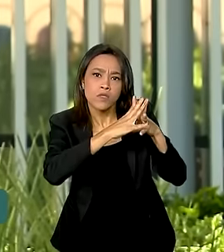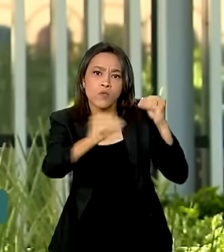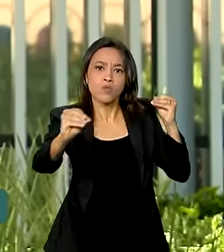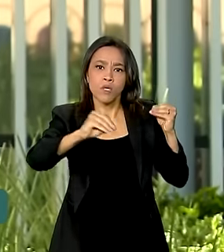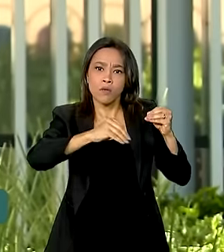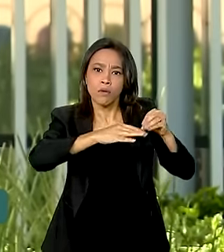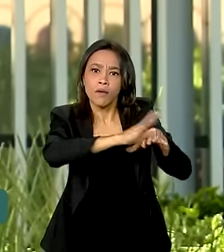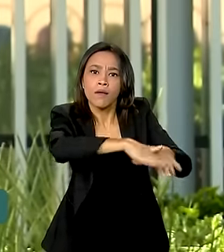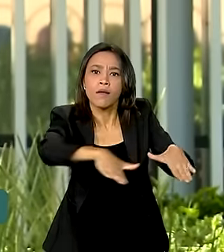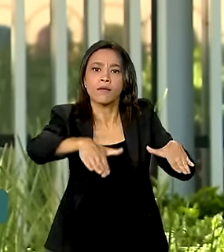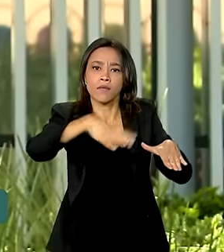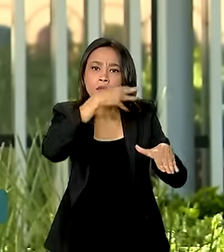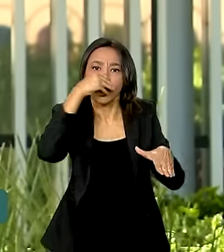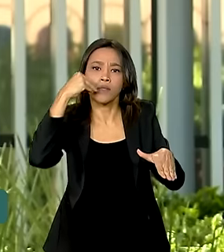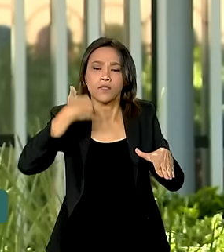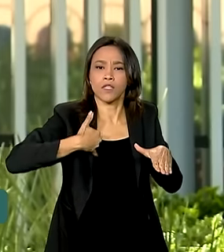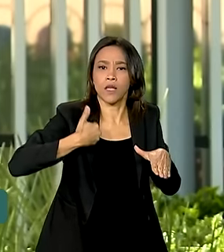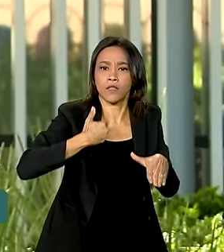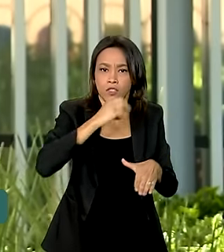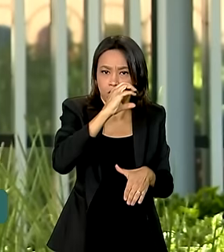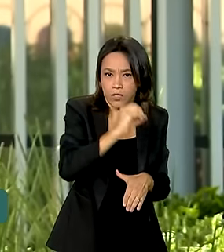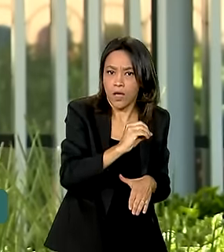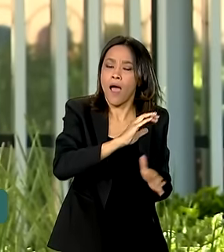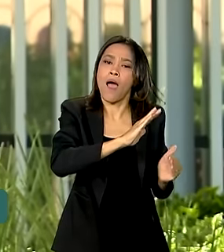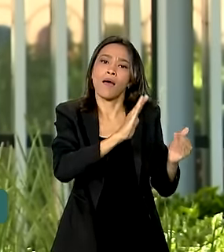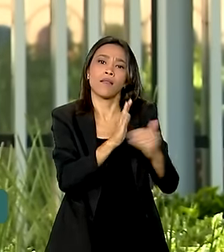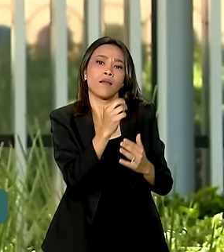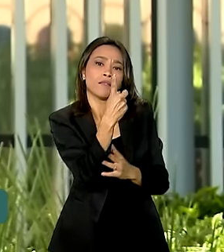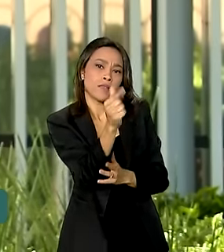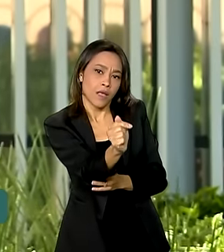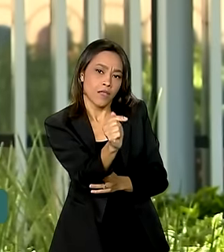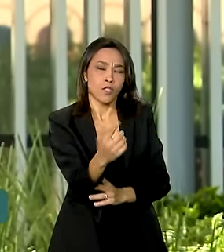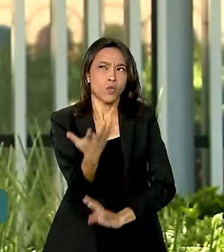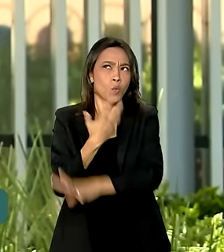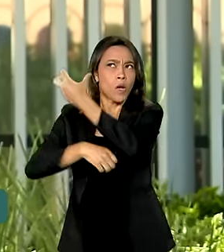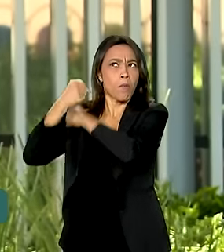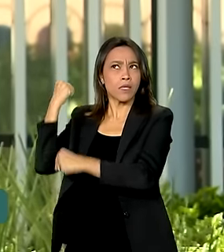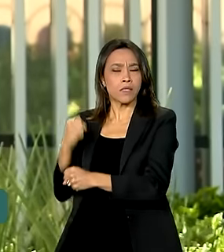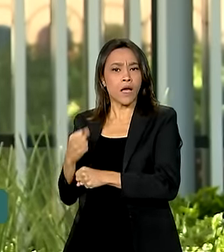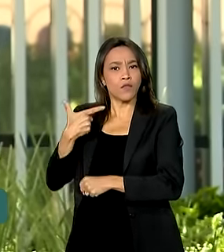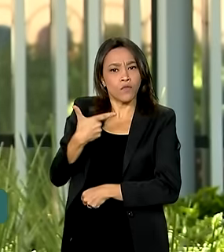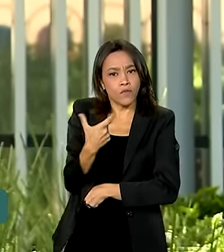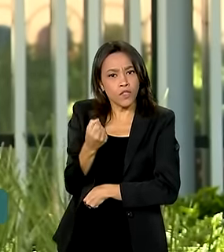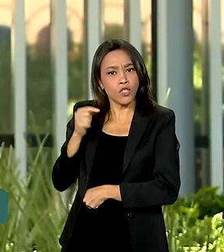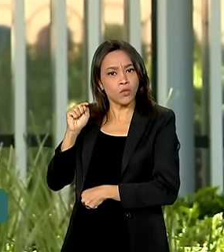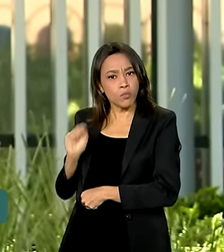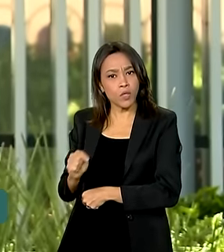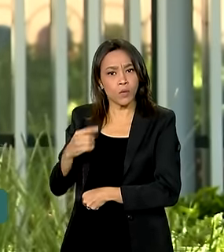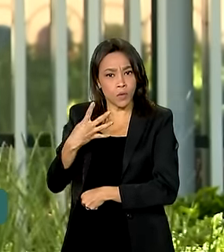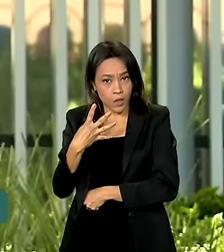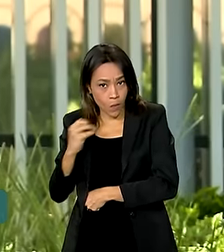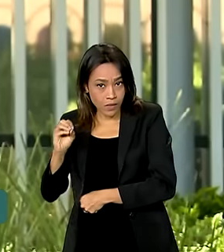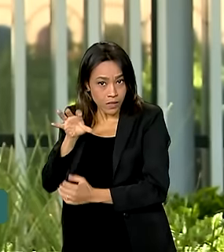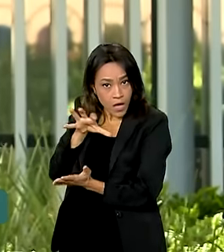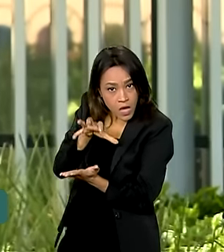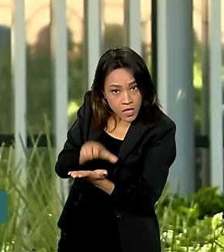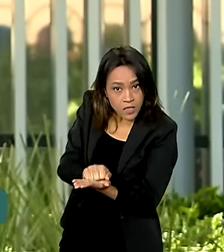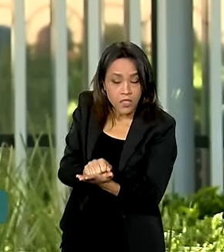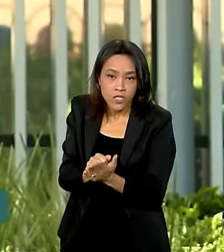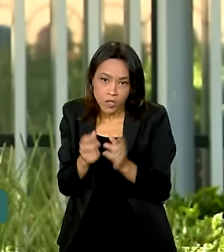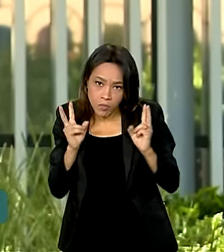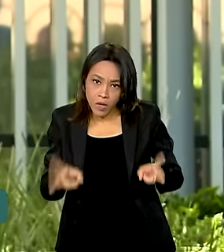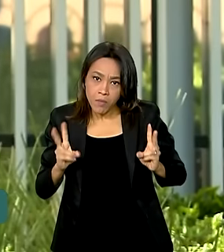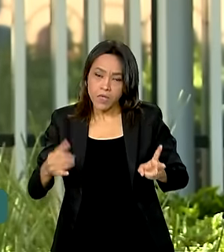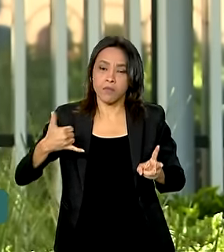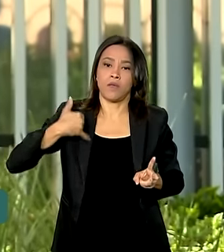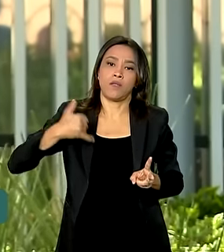e adolescentes de 0 a 17 anos no Brasil. No ano passado, foram 20.400 registros na mesma faixa